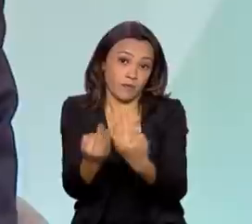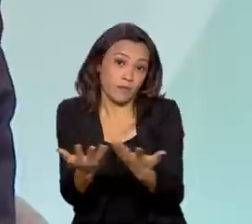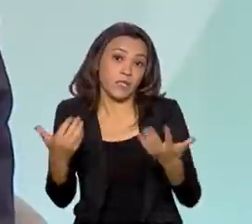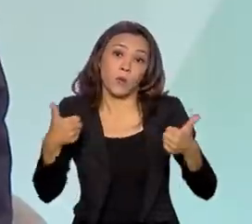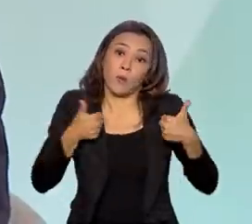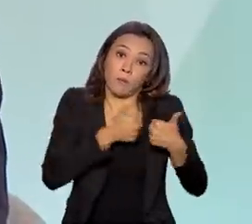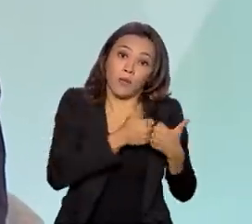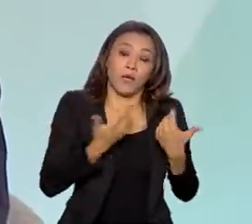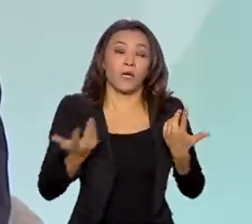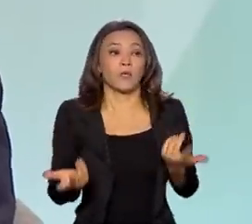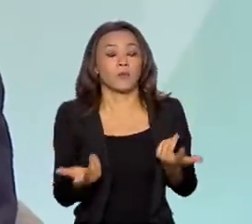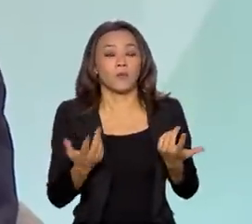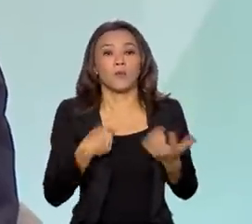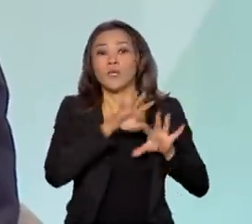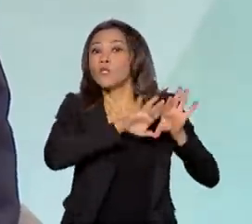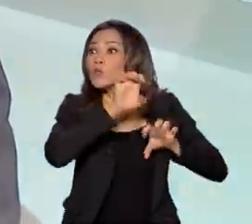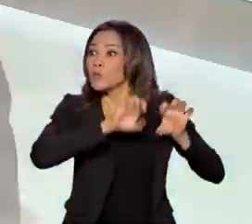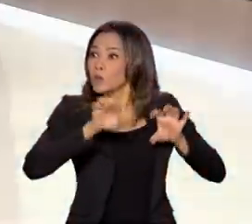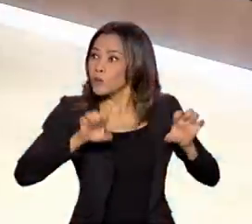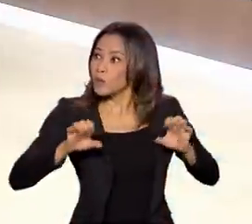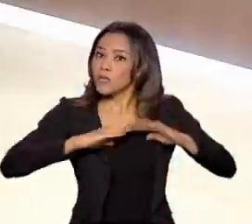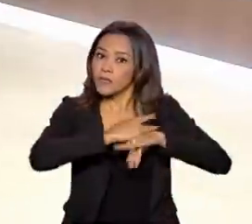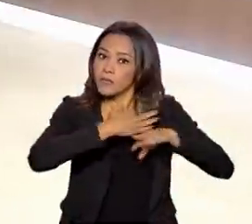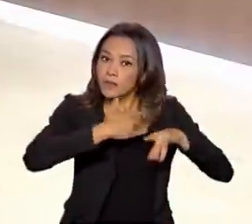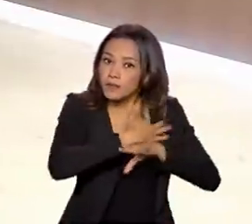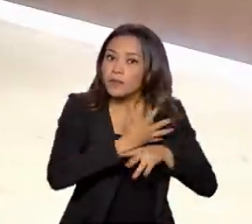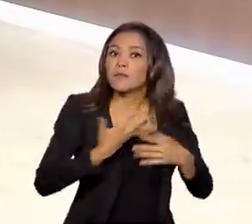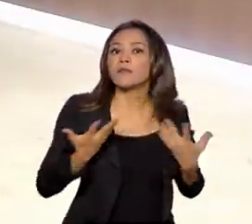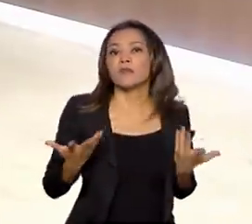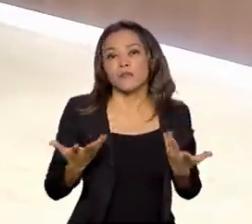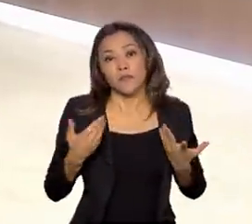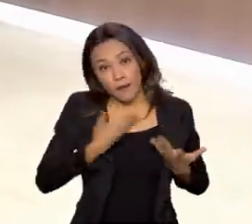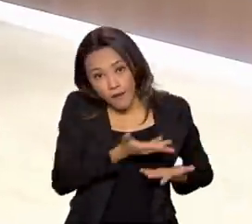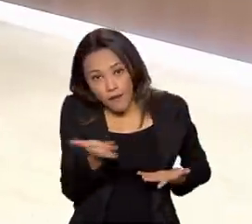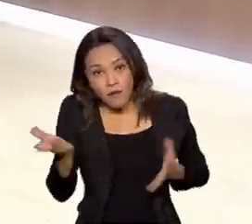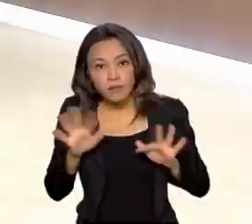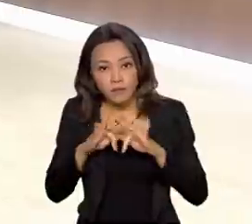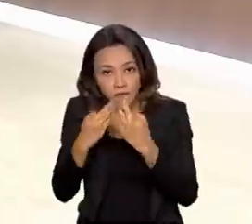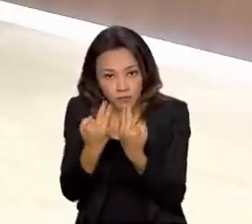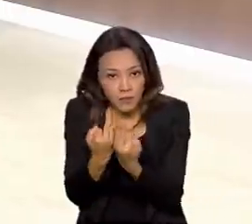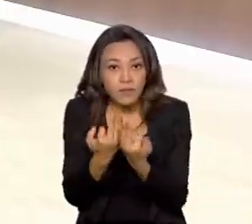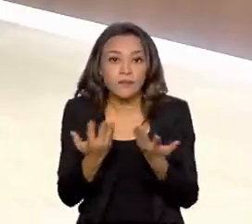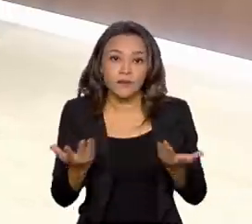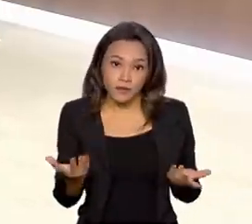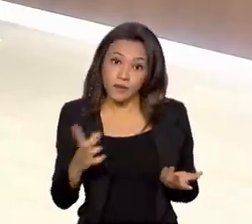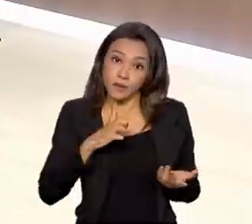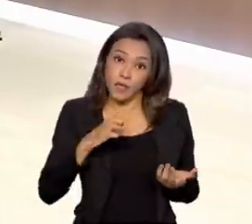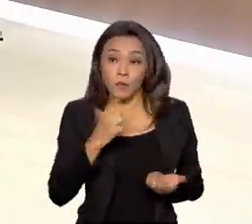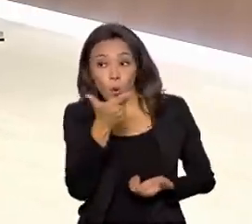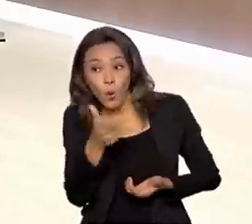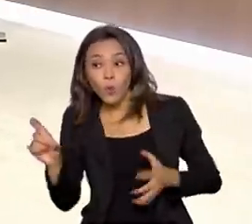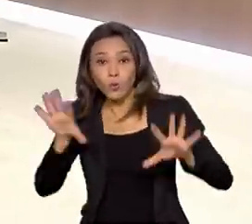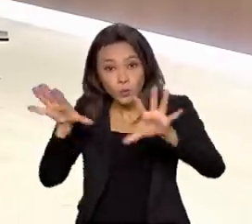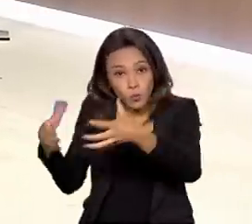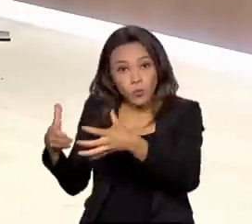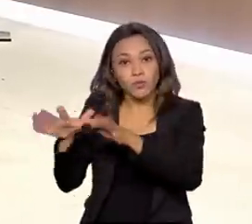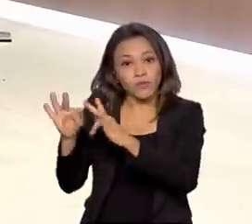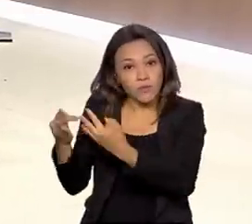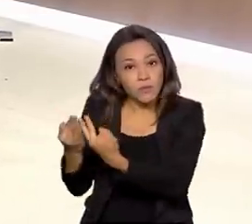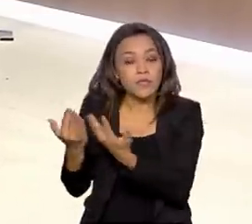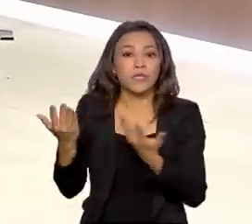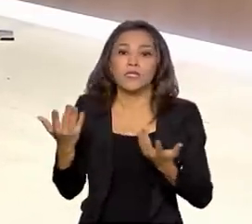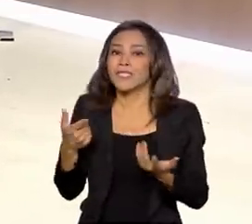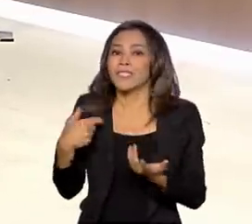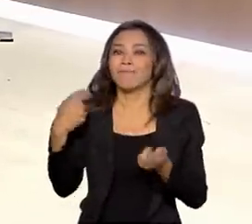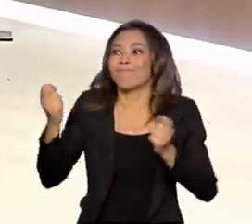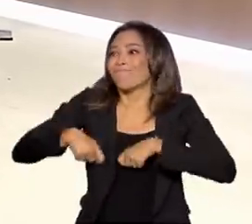por poder estar mais próximo à infraestrutura urbana. E essas famílias, e temos também as famílias que não têm hoje